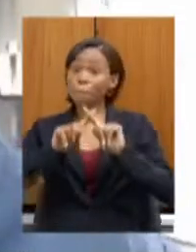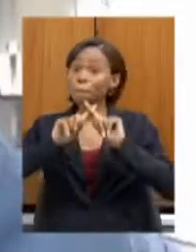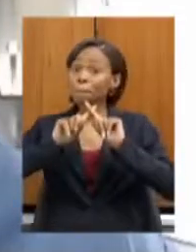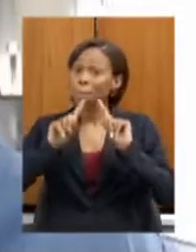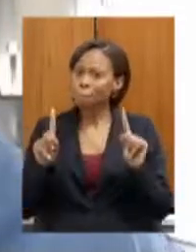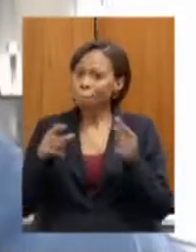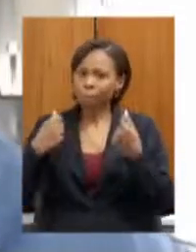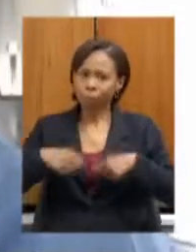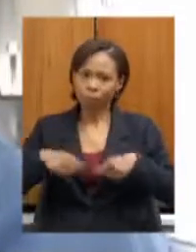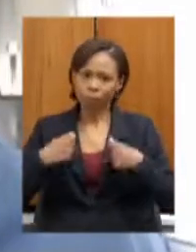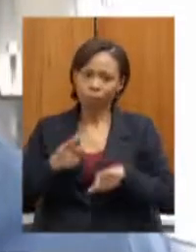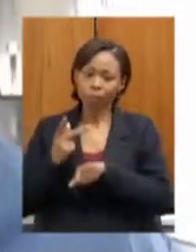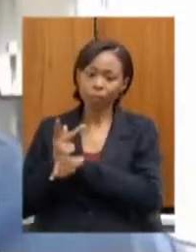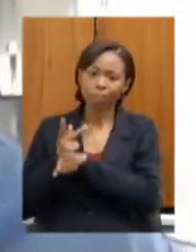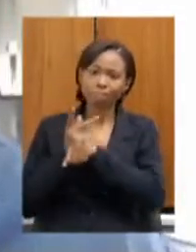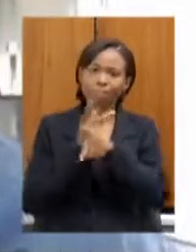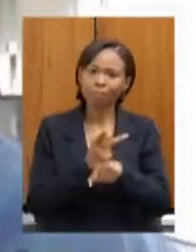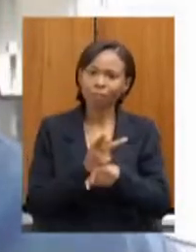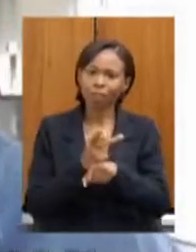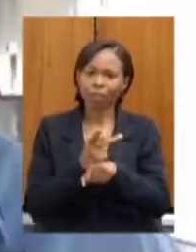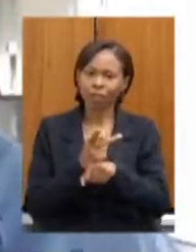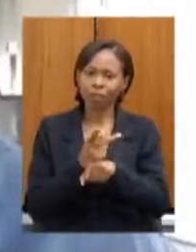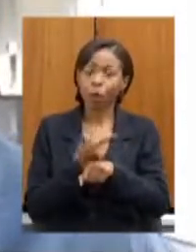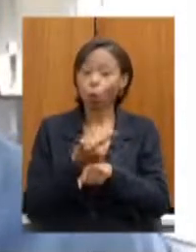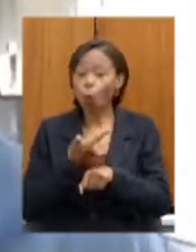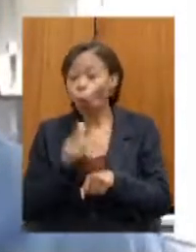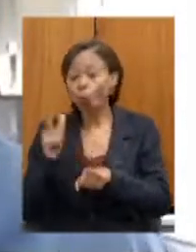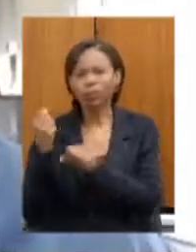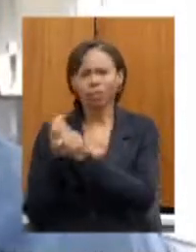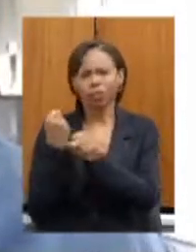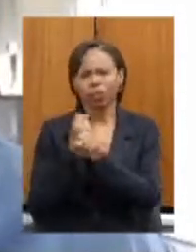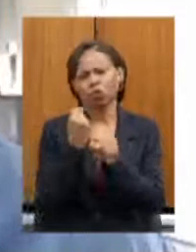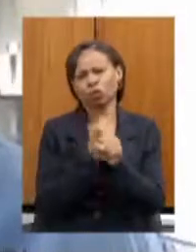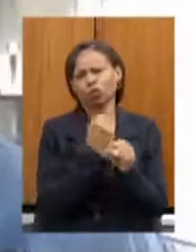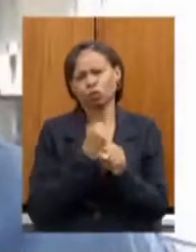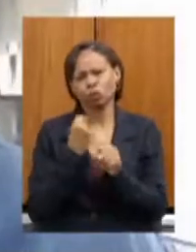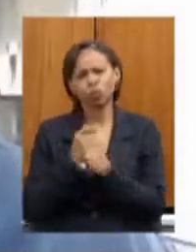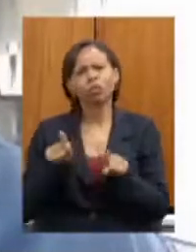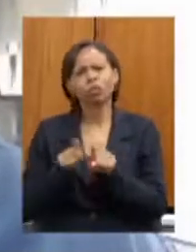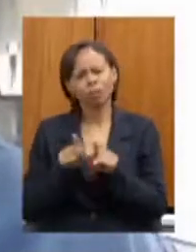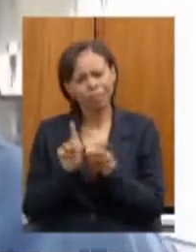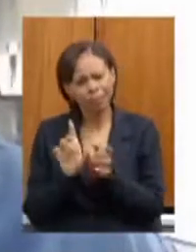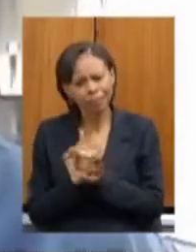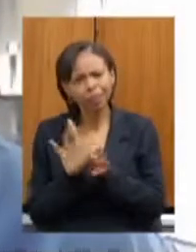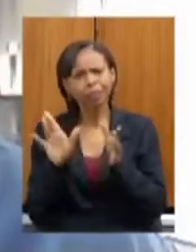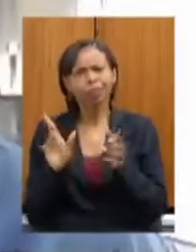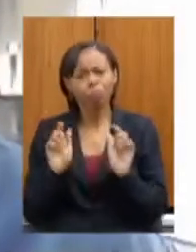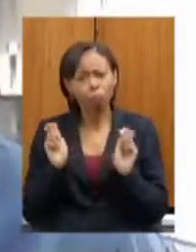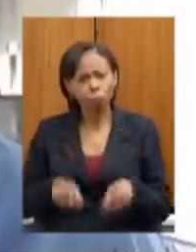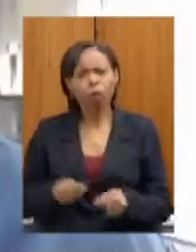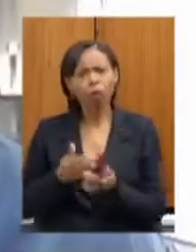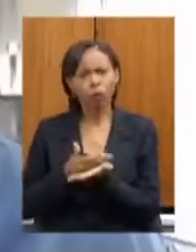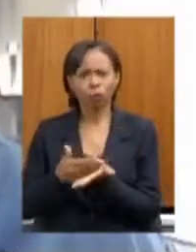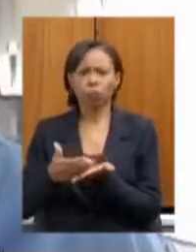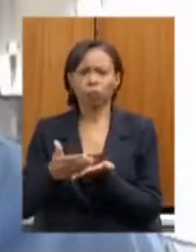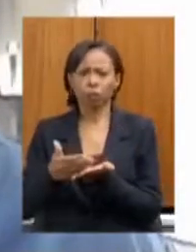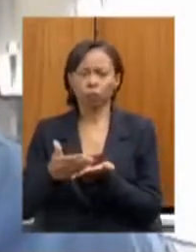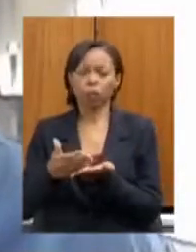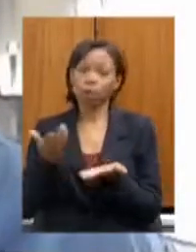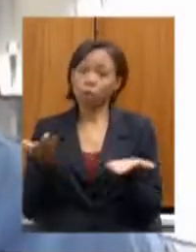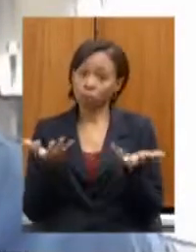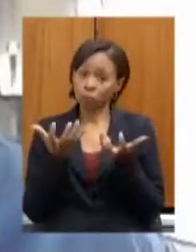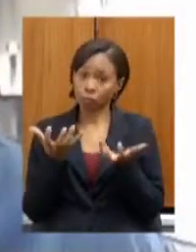buscar destravar outras obras em condições de serem iniciadas. Eu quero aqui,